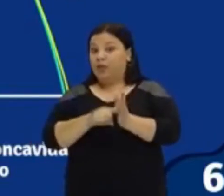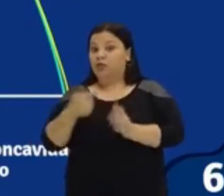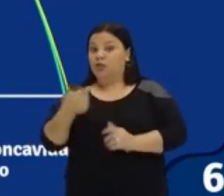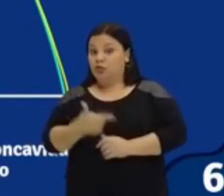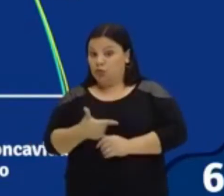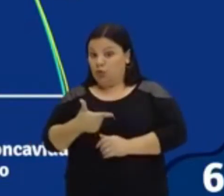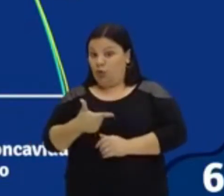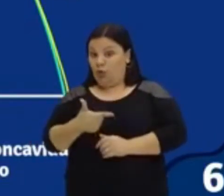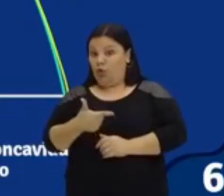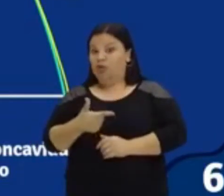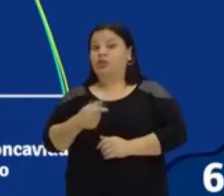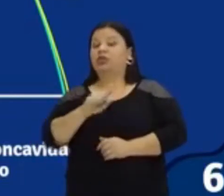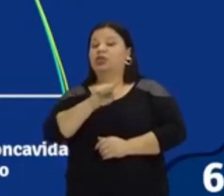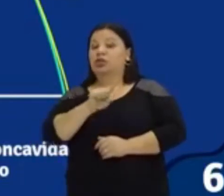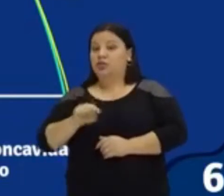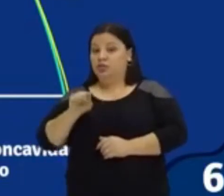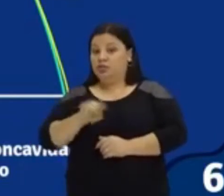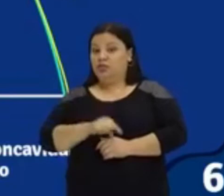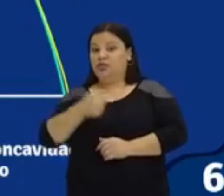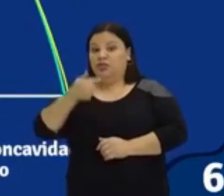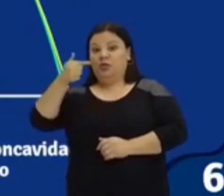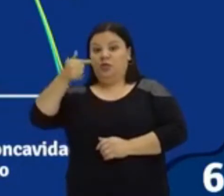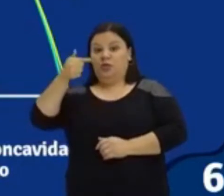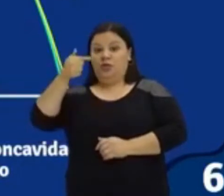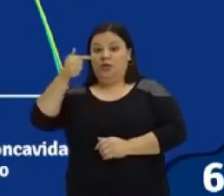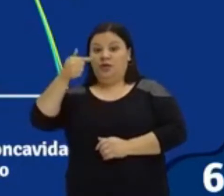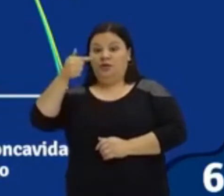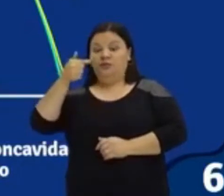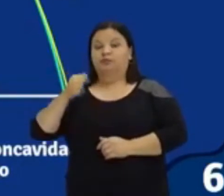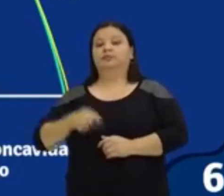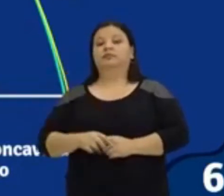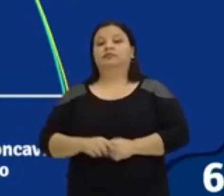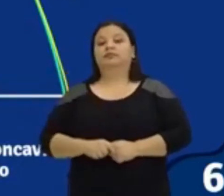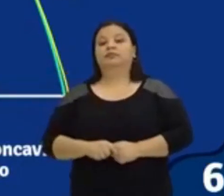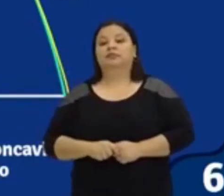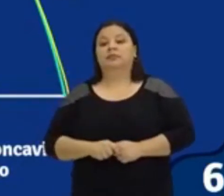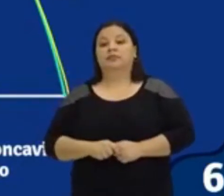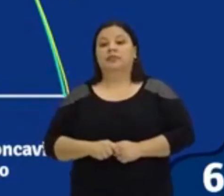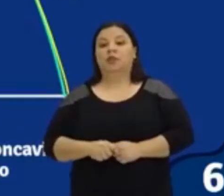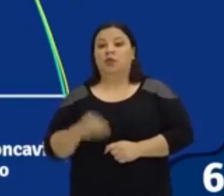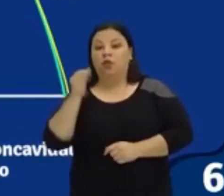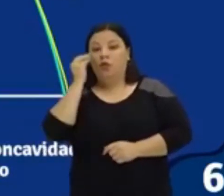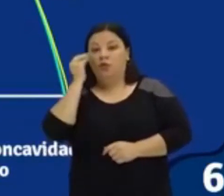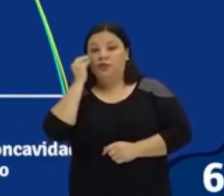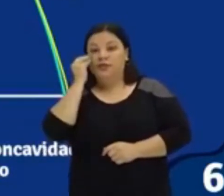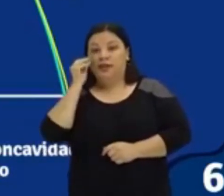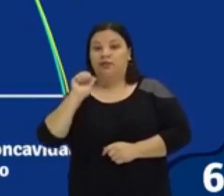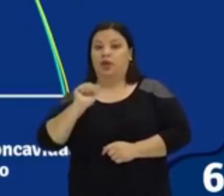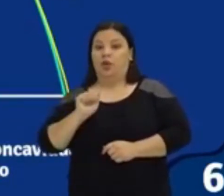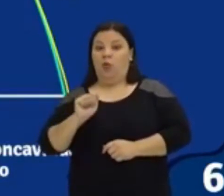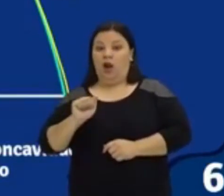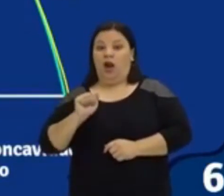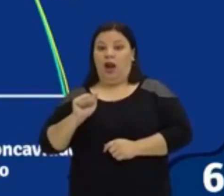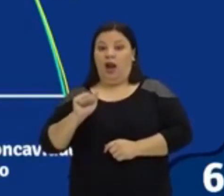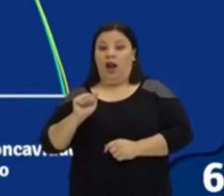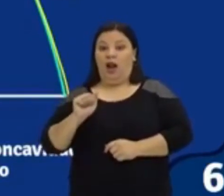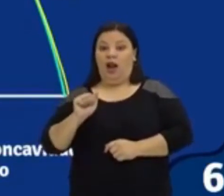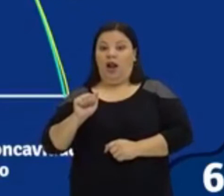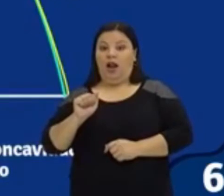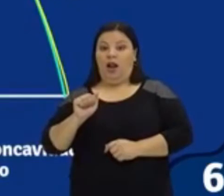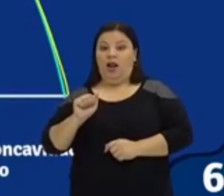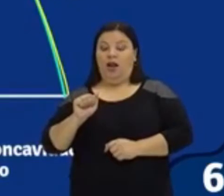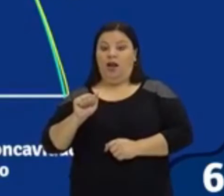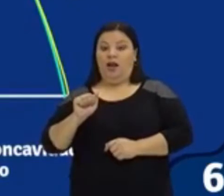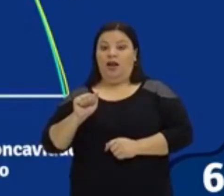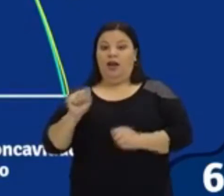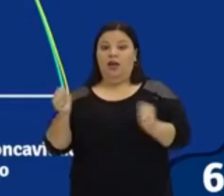grau incompleta, certo? Mas se você for observar aqui quem é o A, esse A é sempre aquele coeficiente